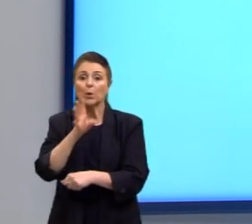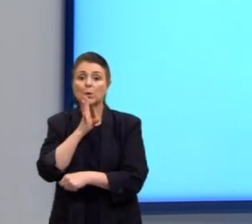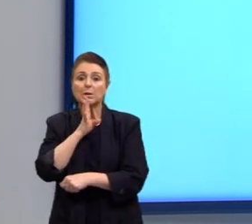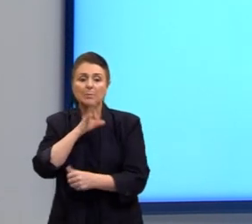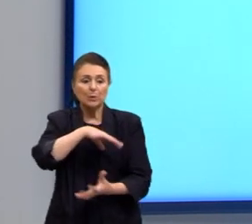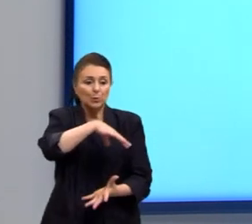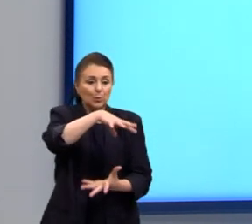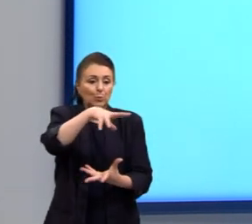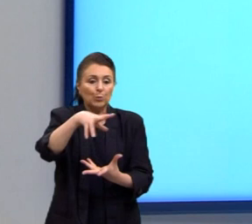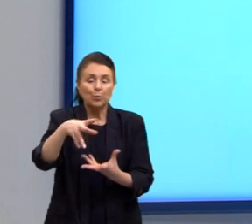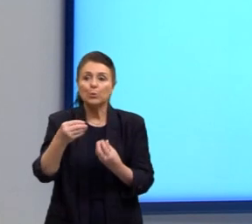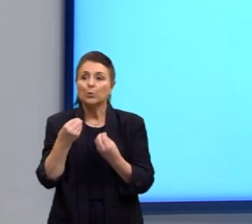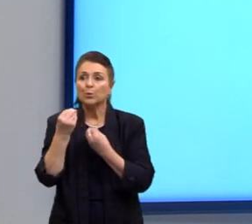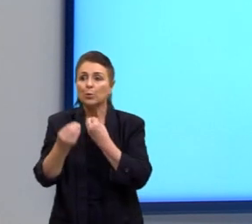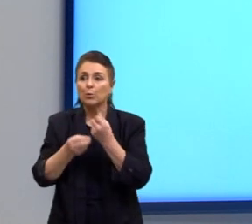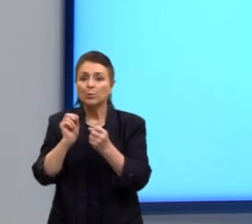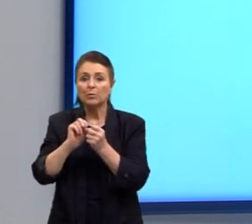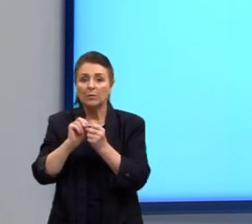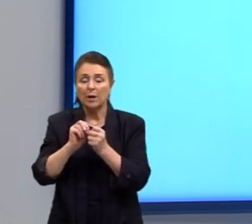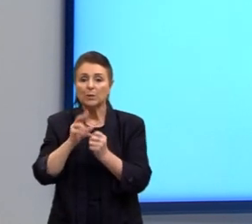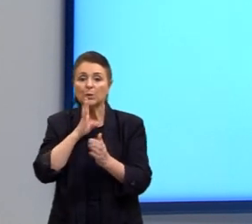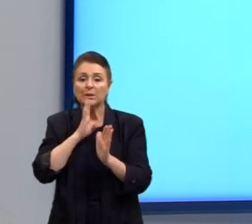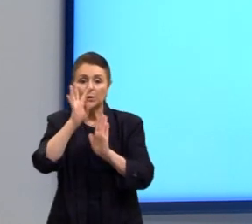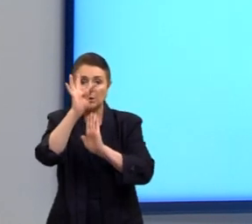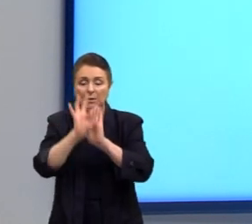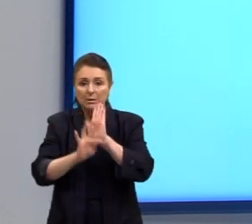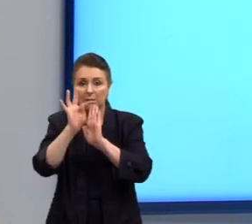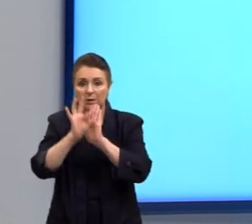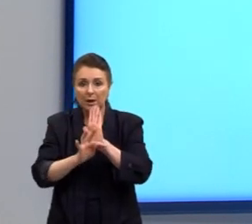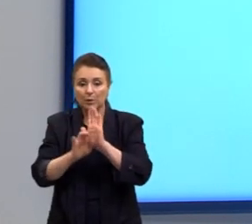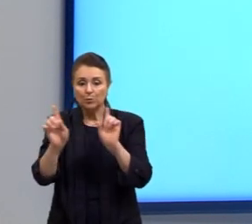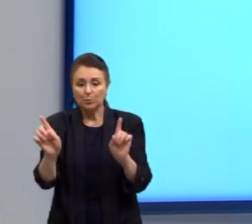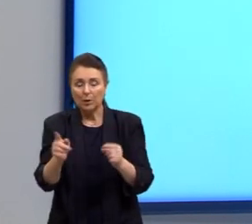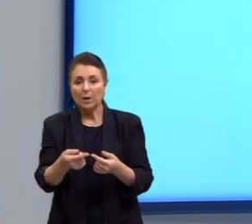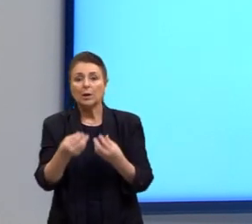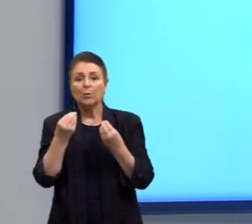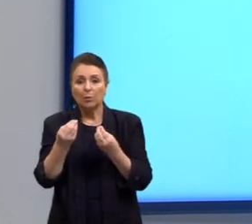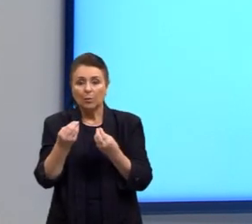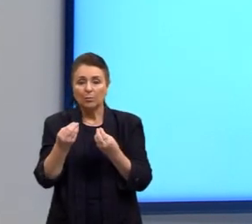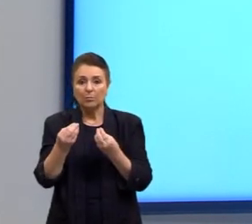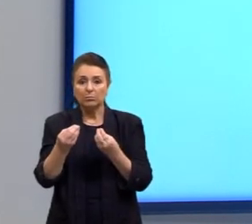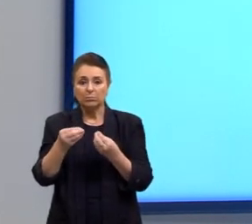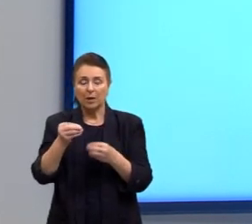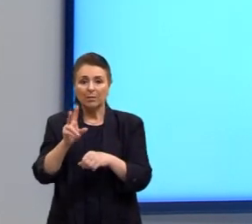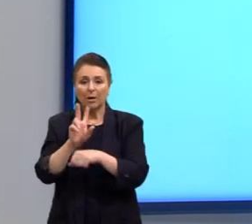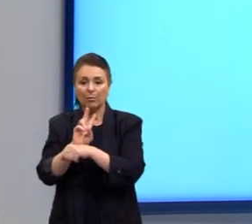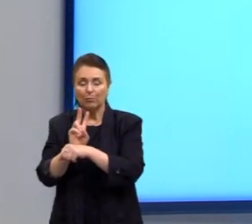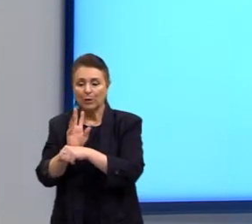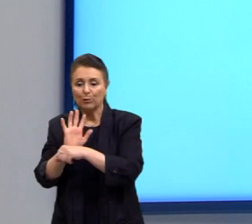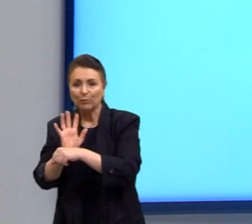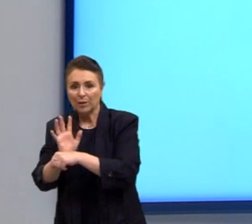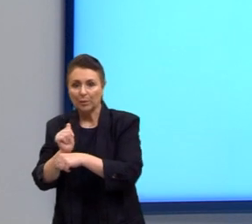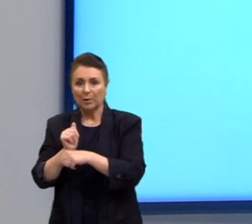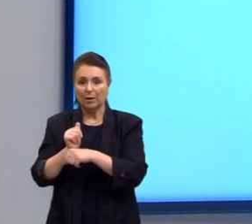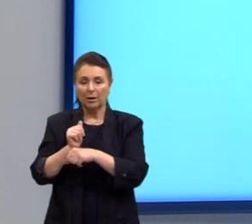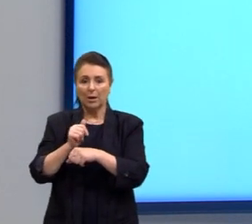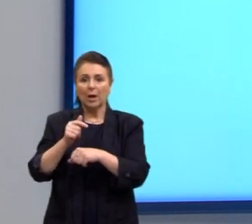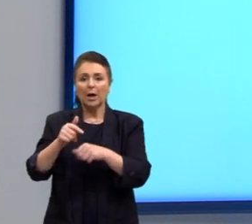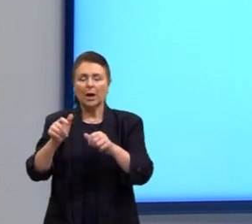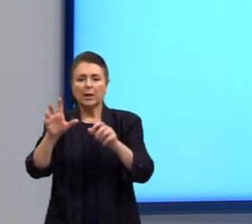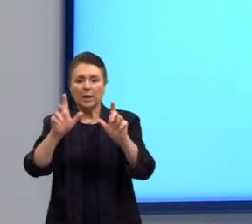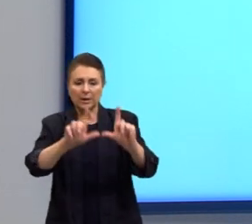leitura, através de ouvir música, através de assistir filmes, conhecimentos culturais,